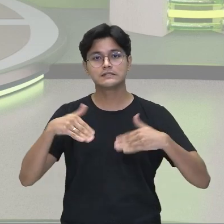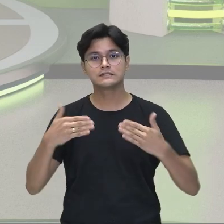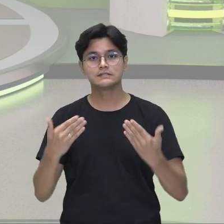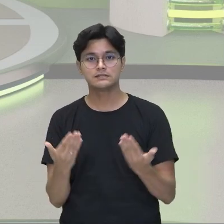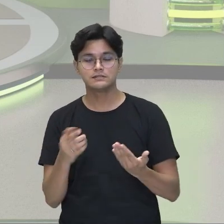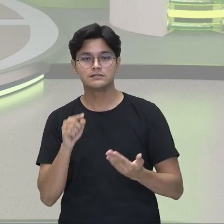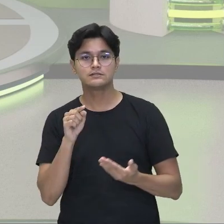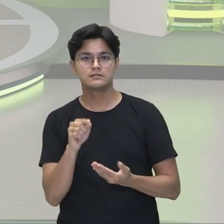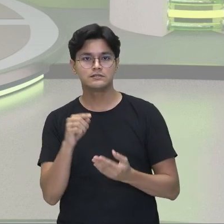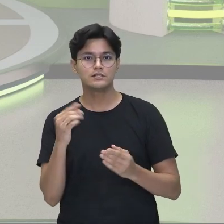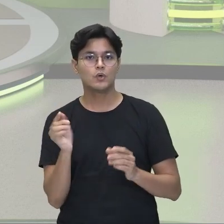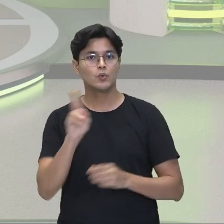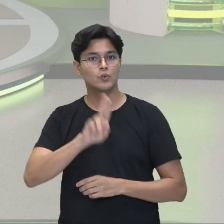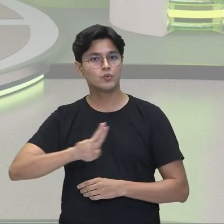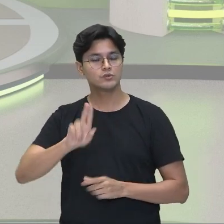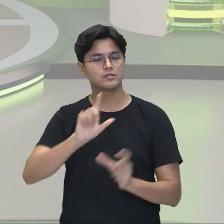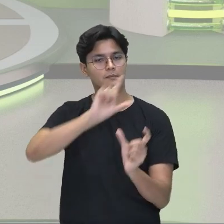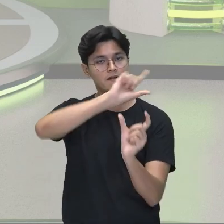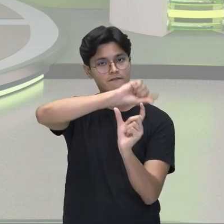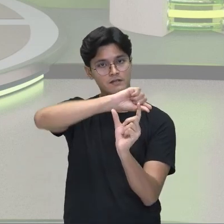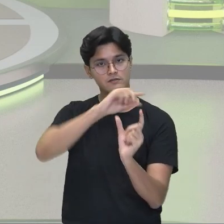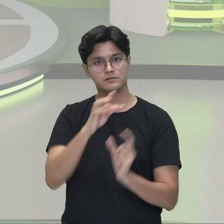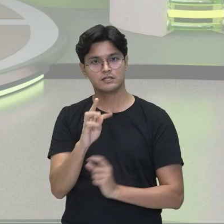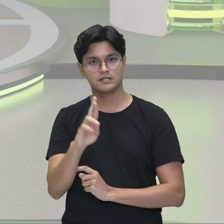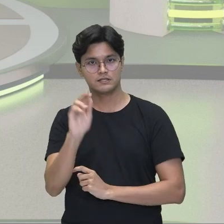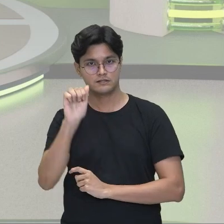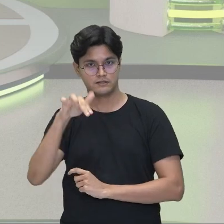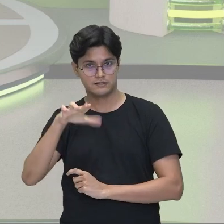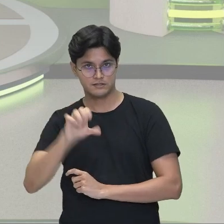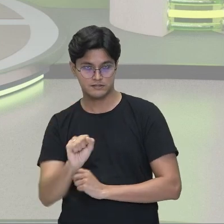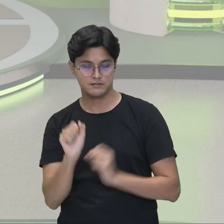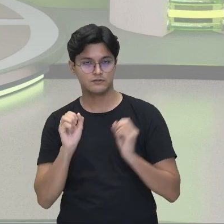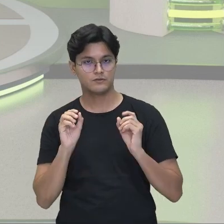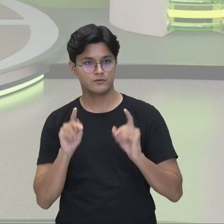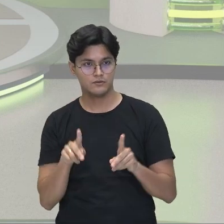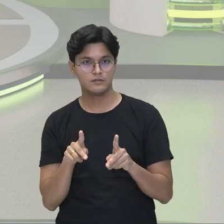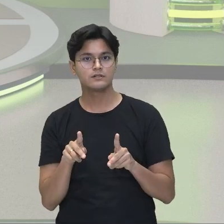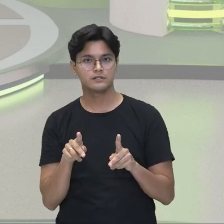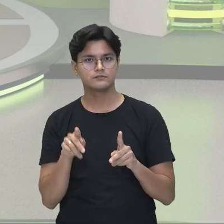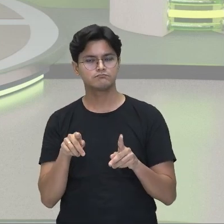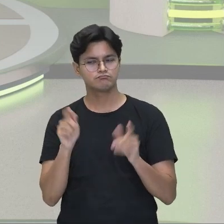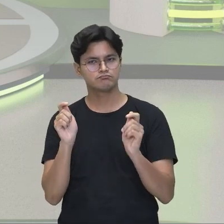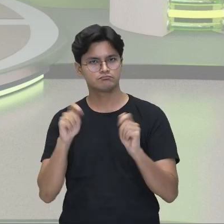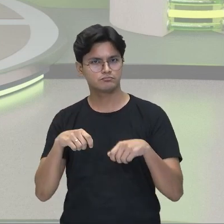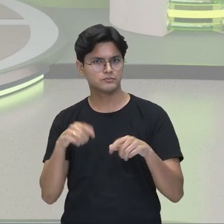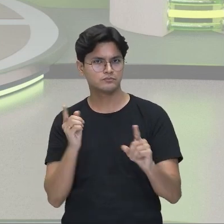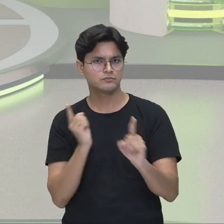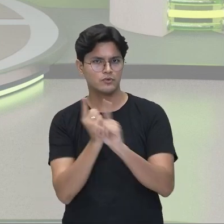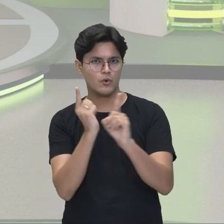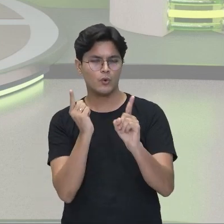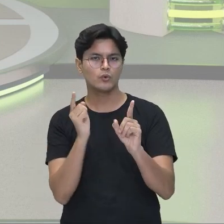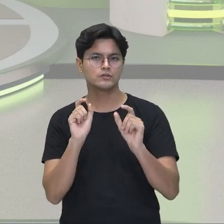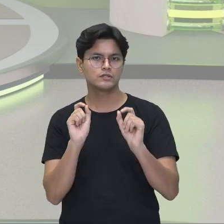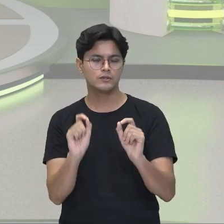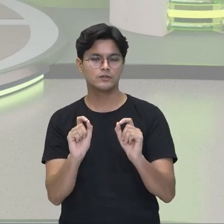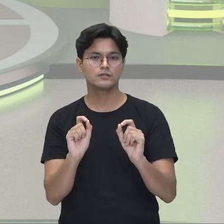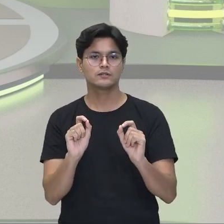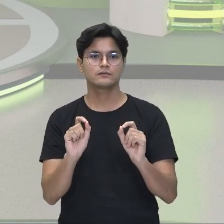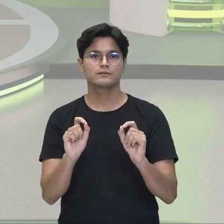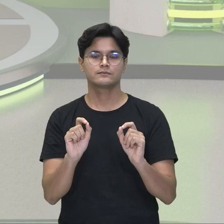prefixo trans, tá? É isso que vai identificar um